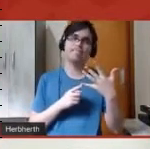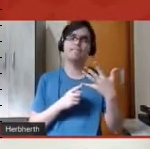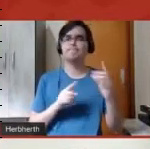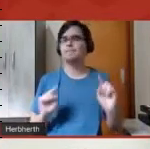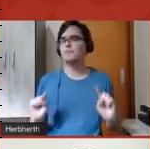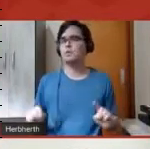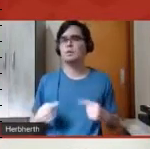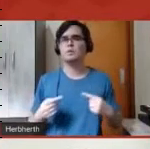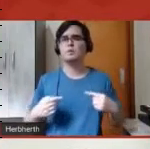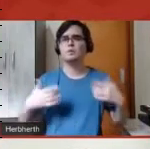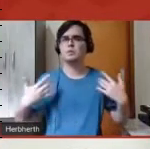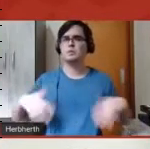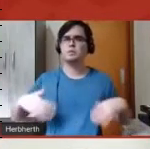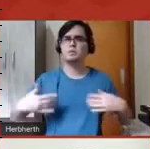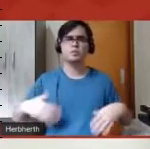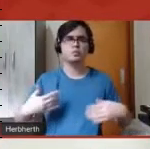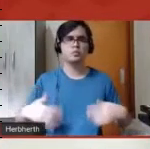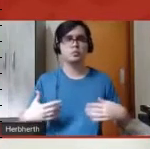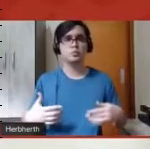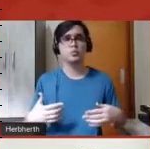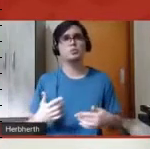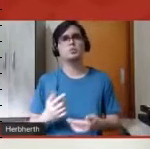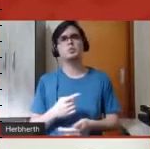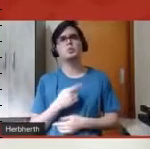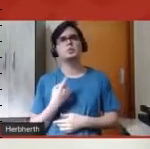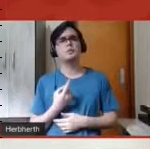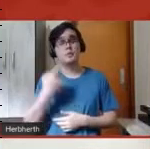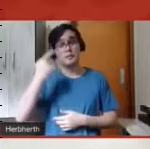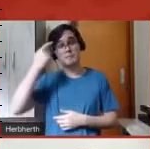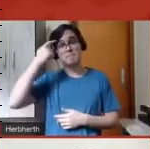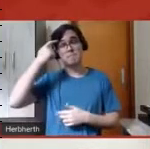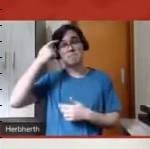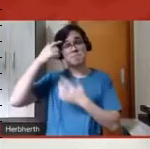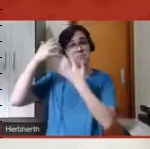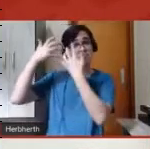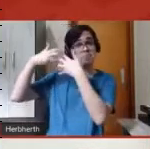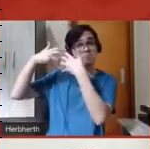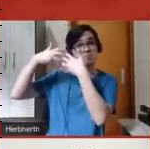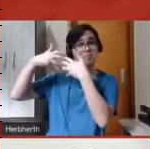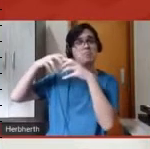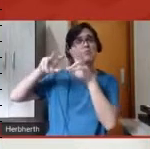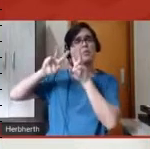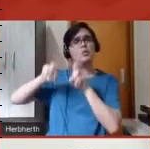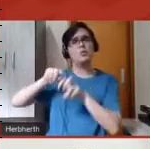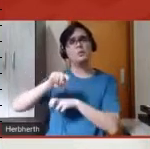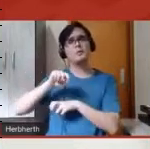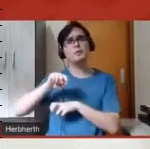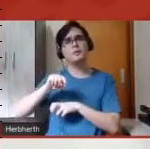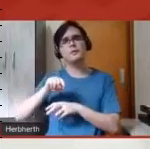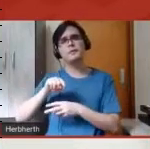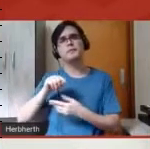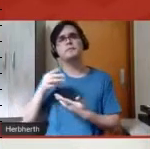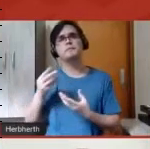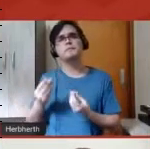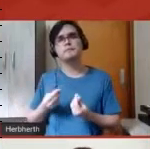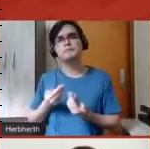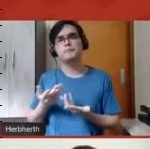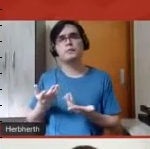diante de nós quando pensávamos nessa questão e nesse